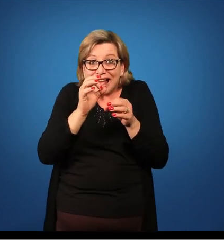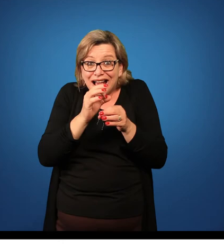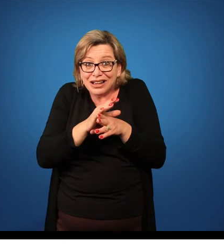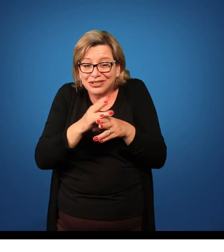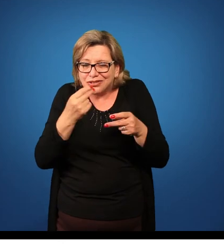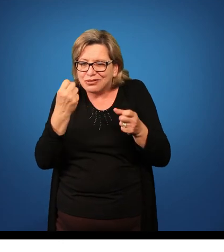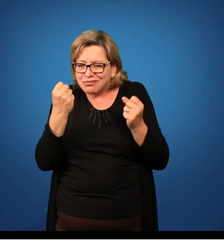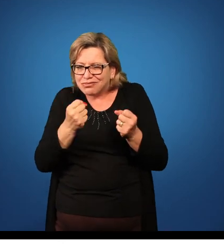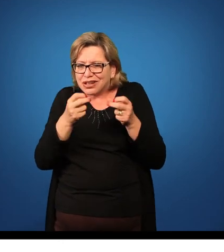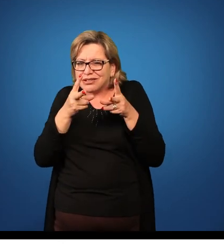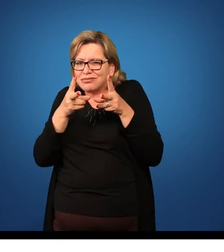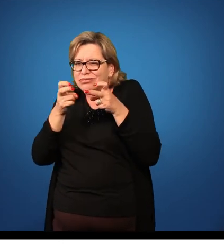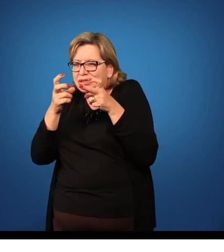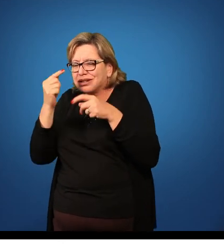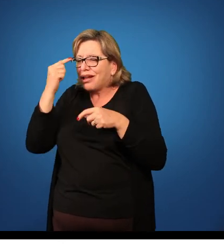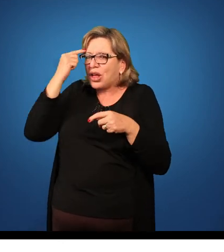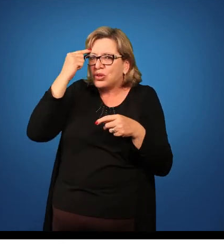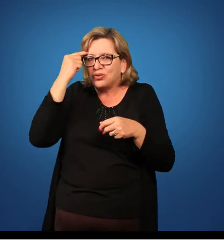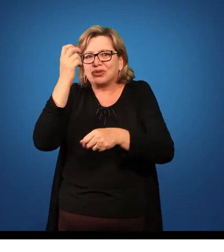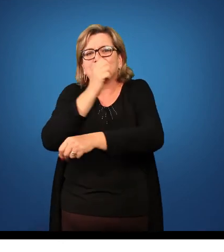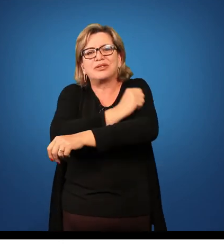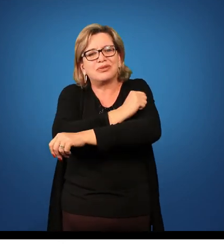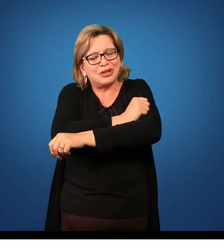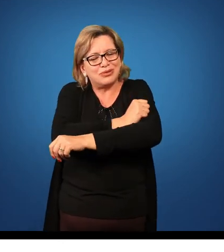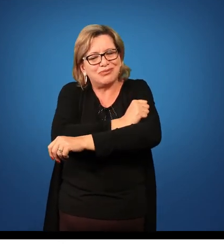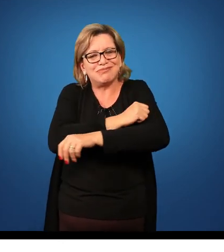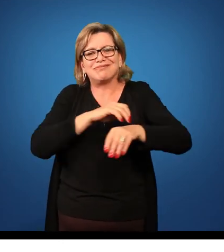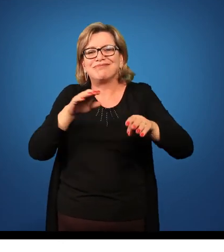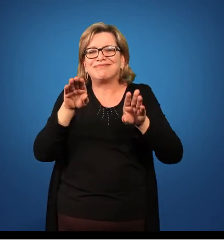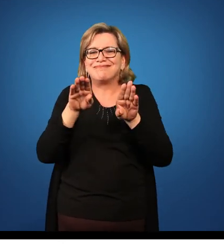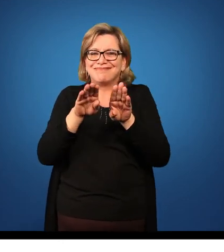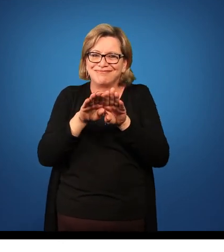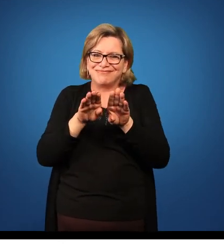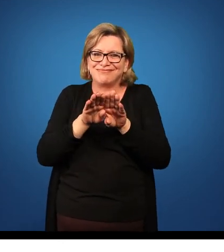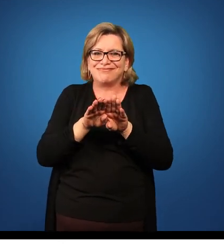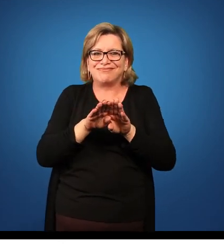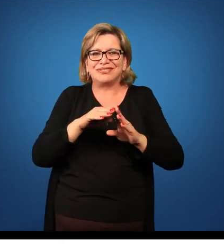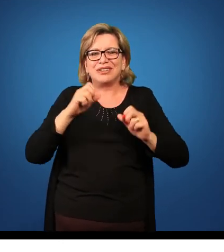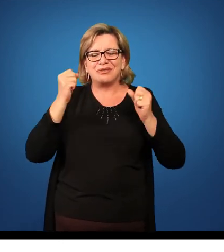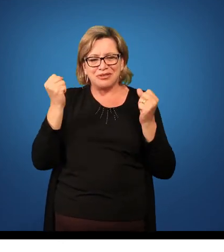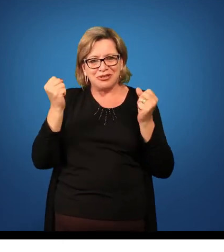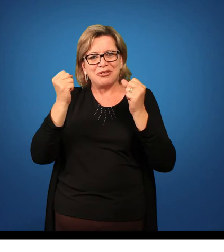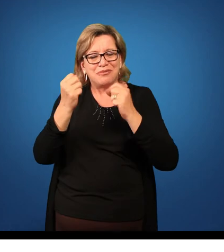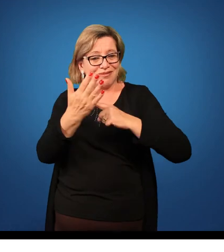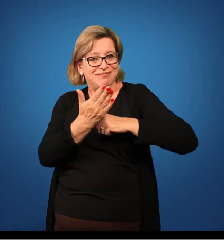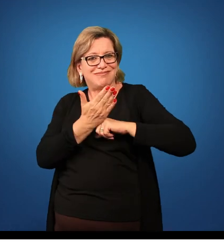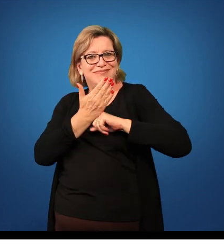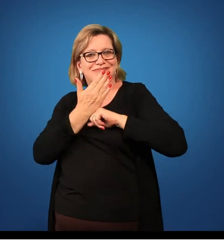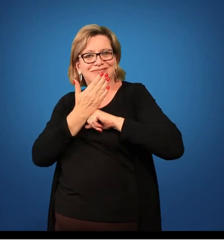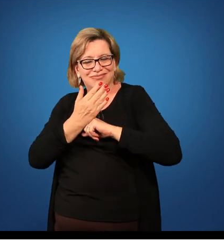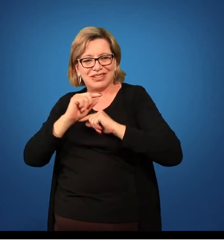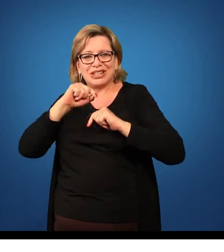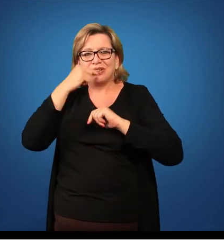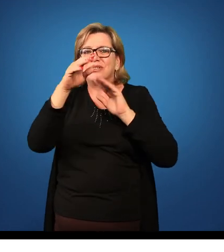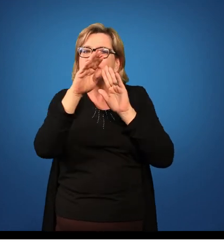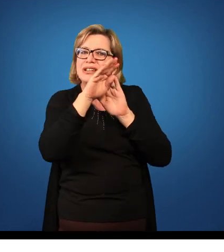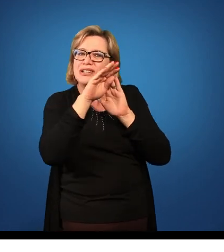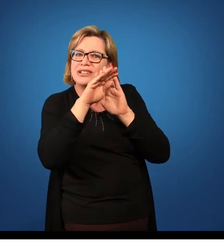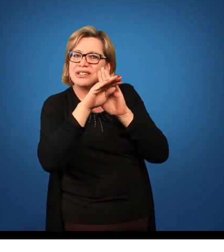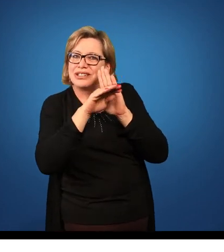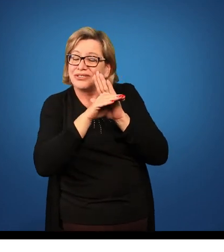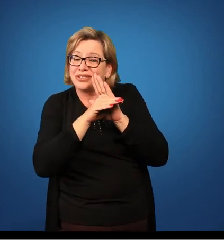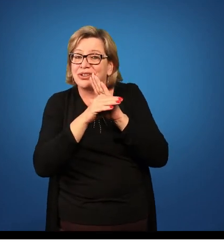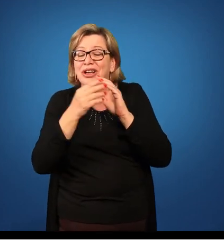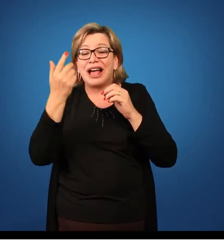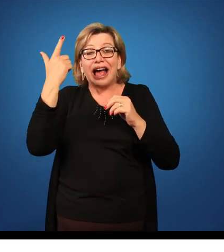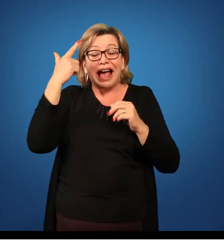pode identificar algumas dúvidas dos alunos, e isso pode te auxiliar no planejamento, que na próxima aula você